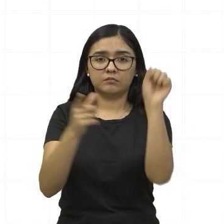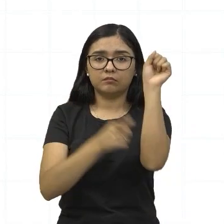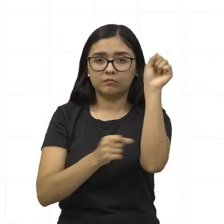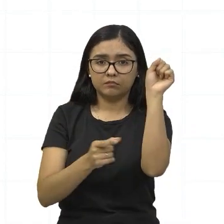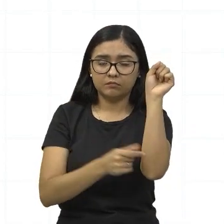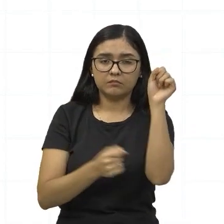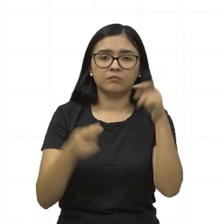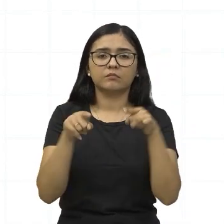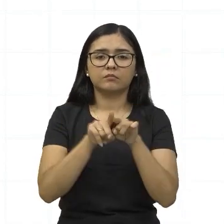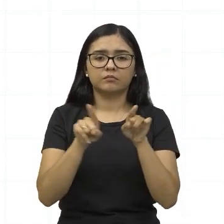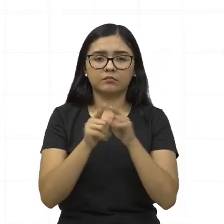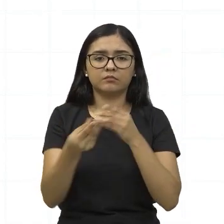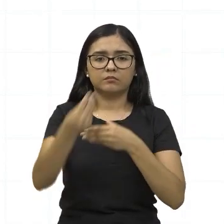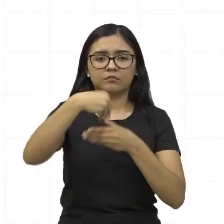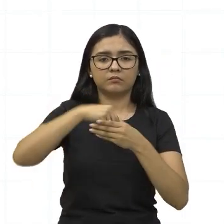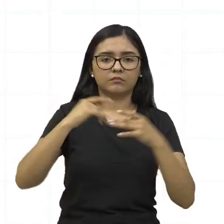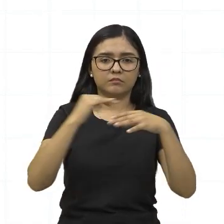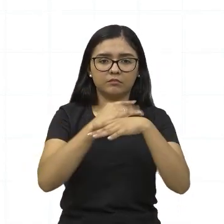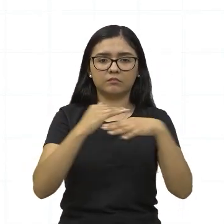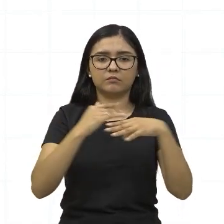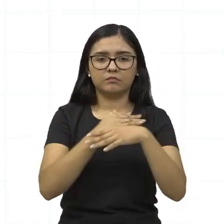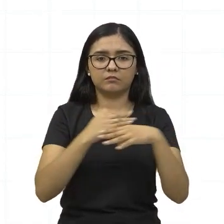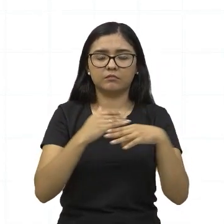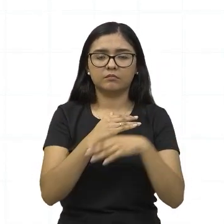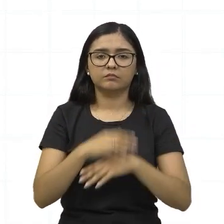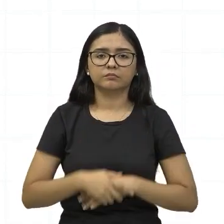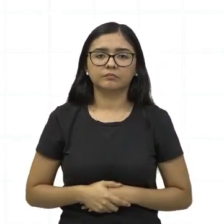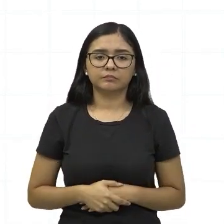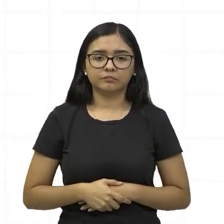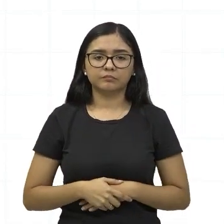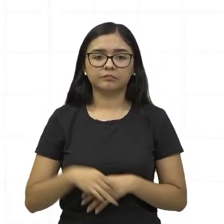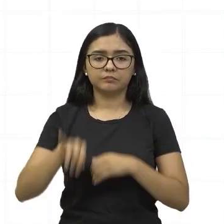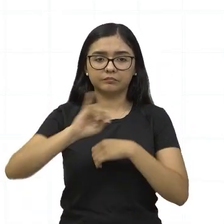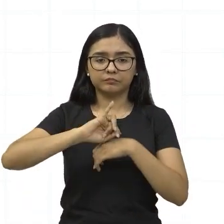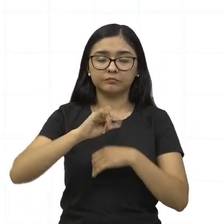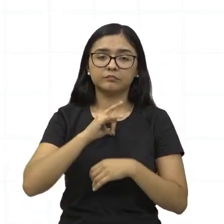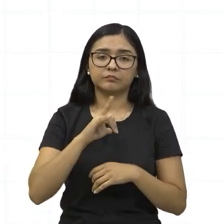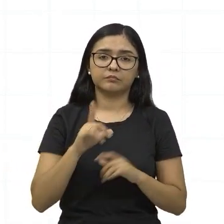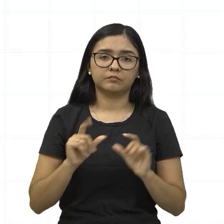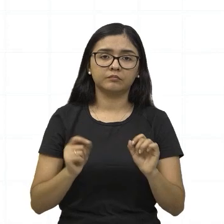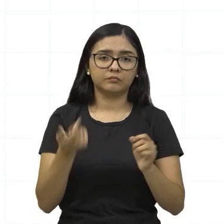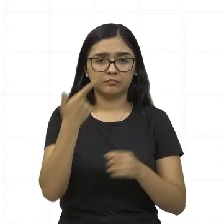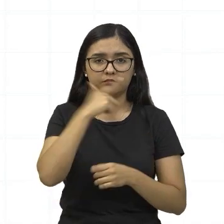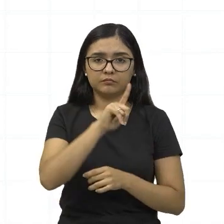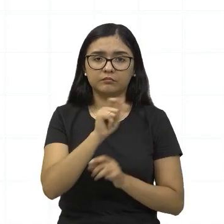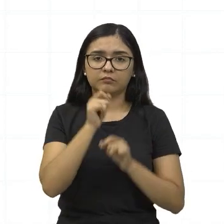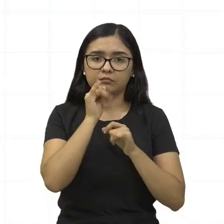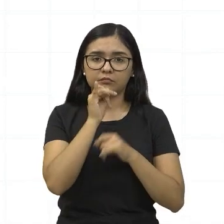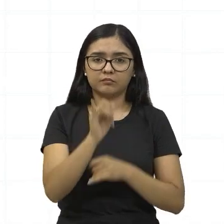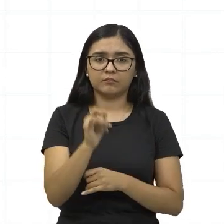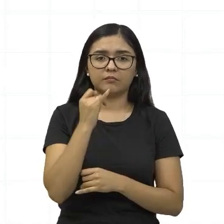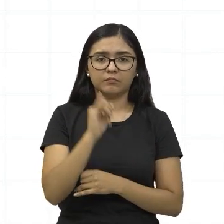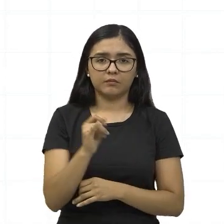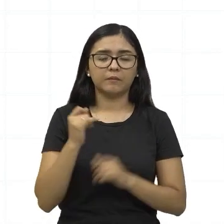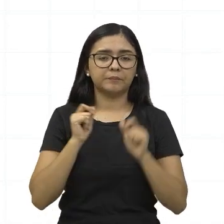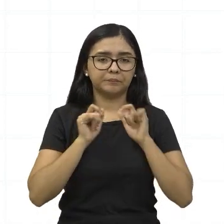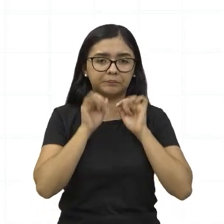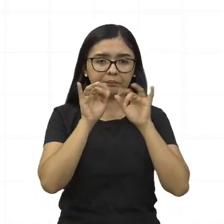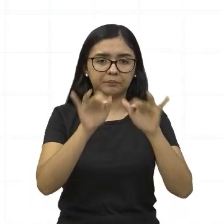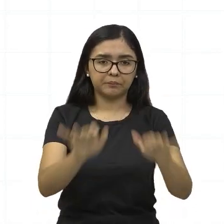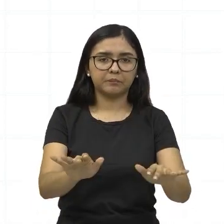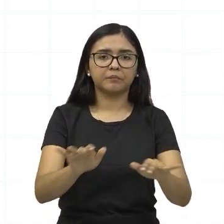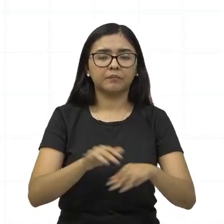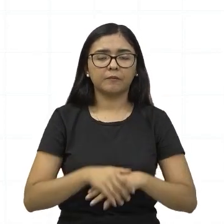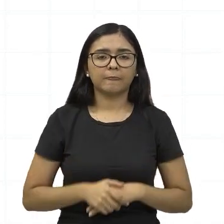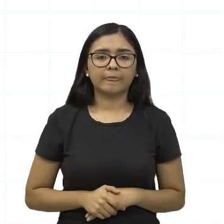né, dentro da cidade aí, da capital do Amazonas, né. Então, ela vai, com certeza, aí gerar uma energia, certo?